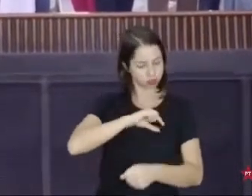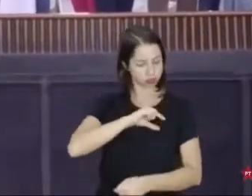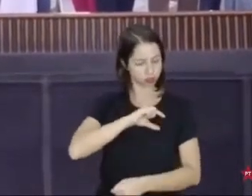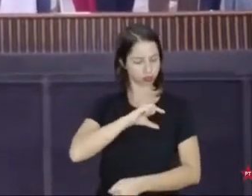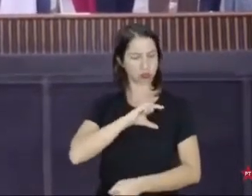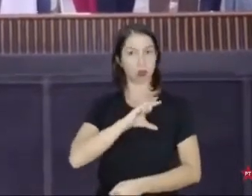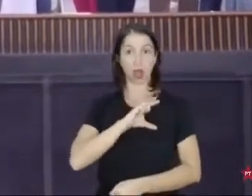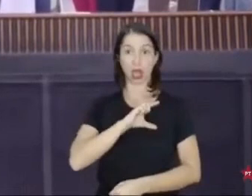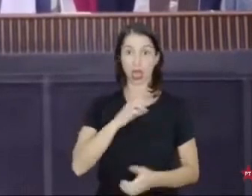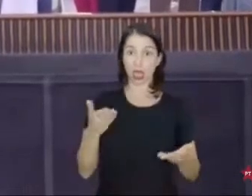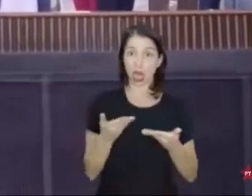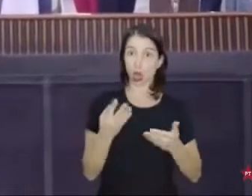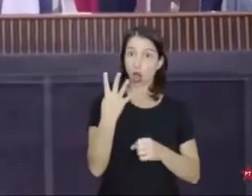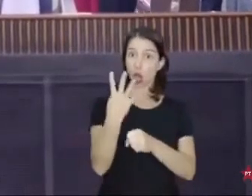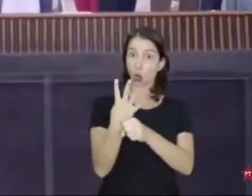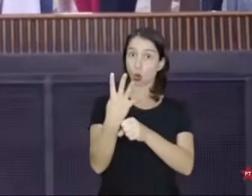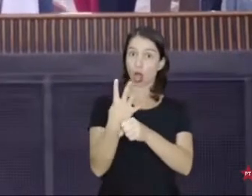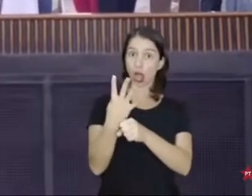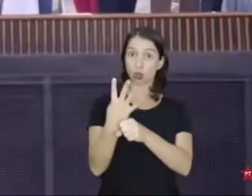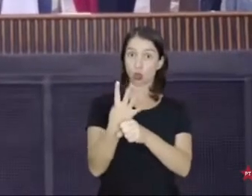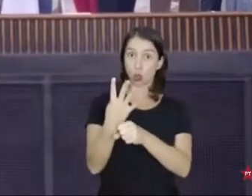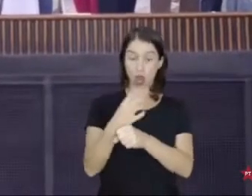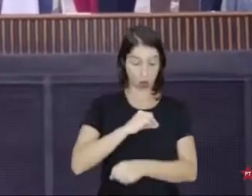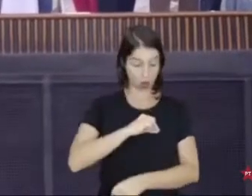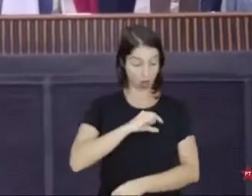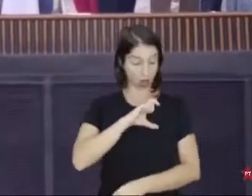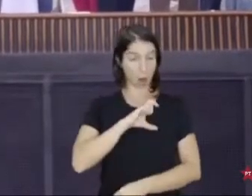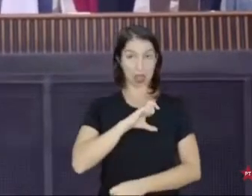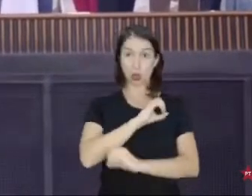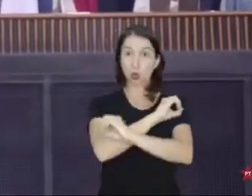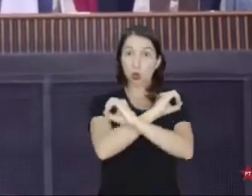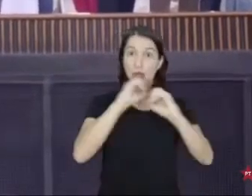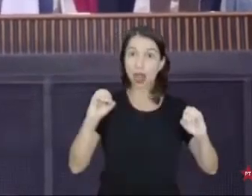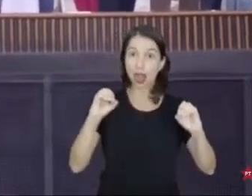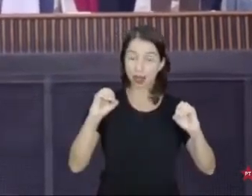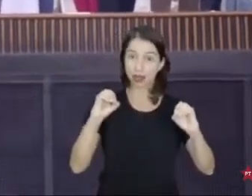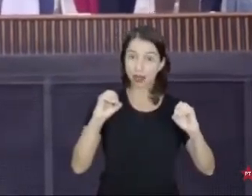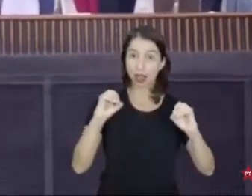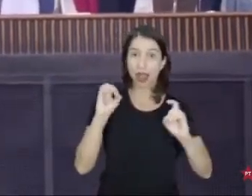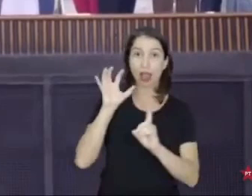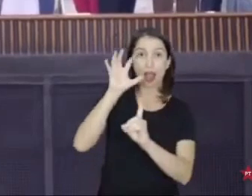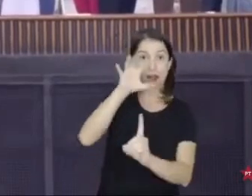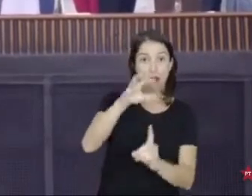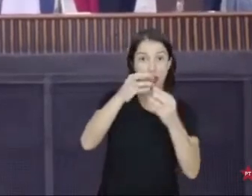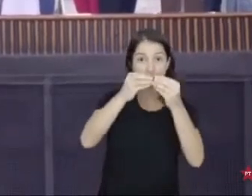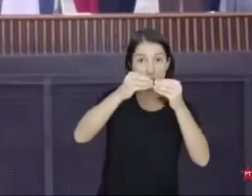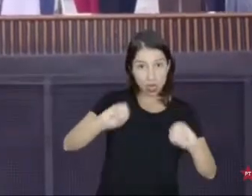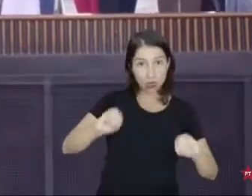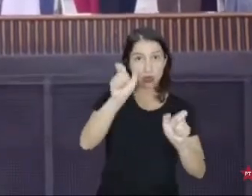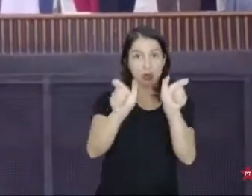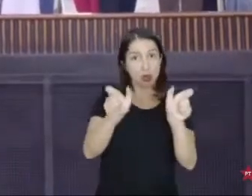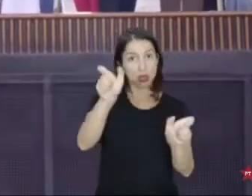mínimo prejudicando os aposentados, prejudicando as pensionistas e prejudicando o pessoal, sabe, as